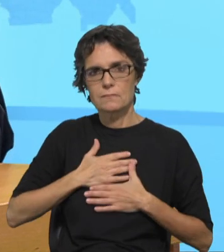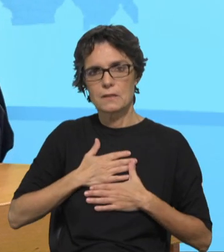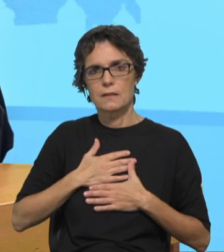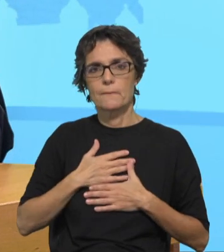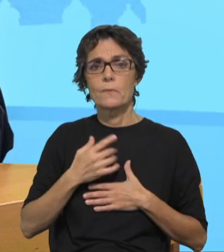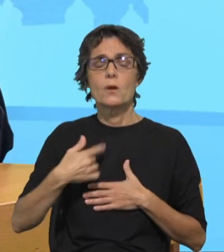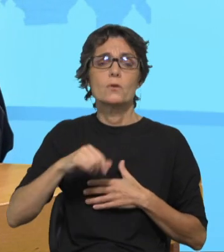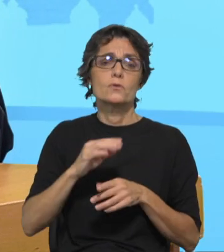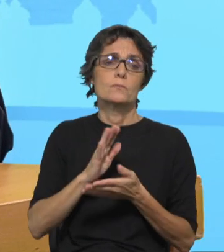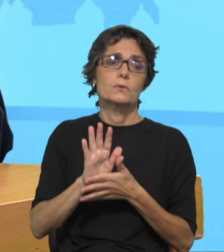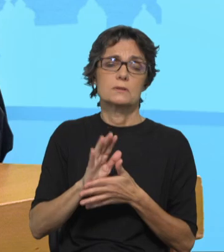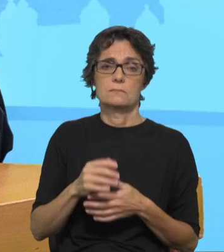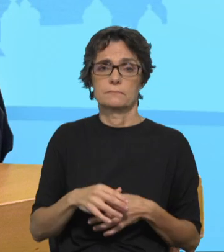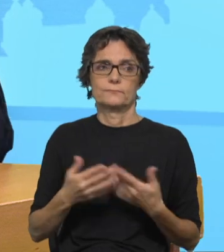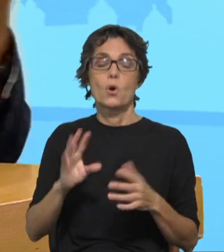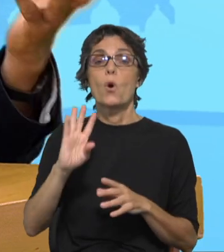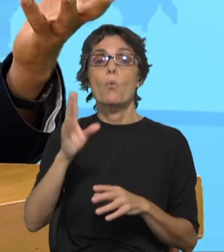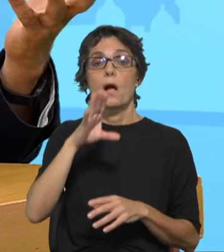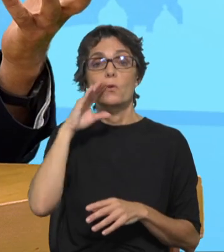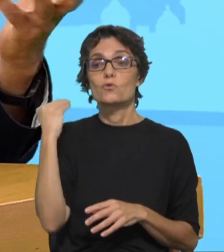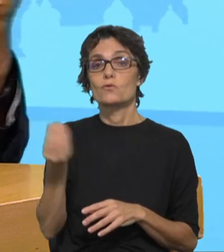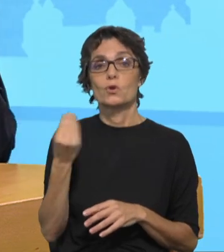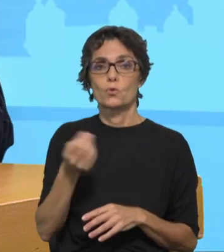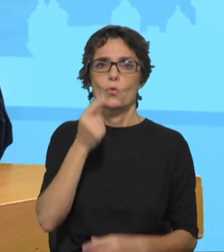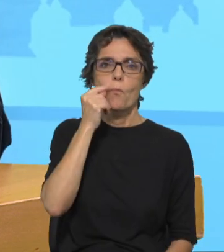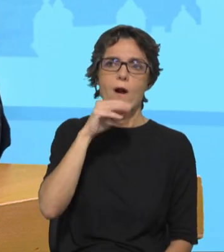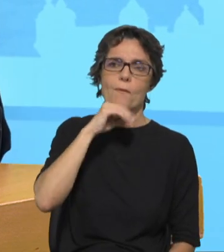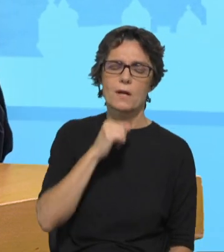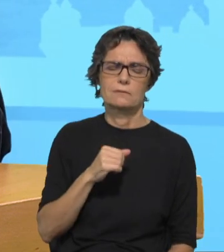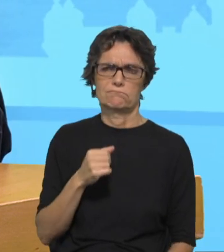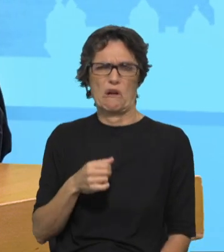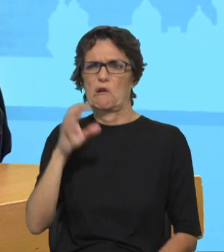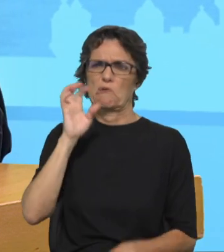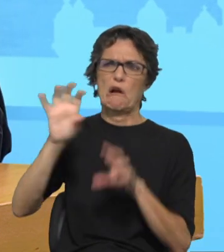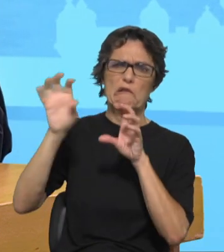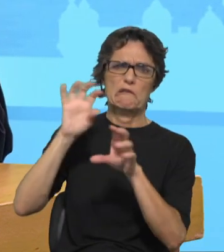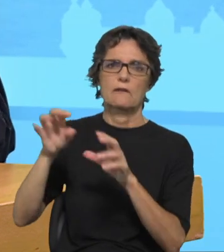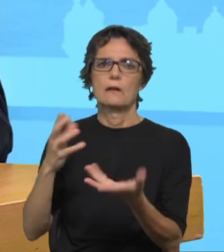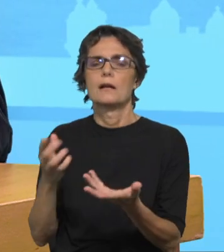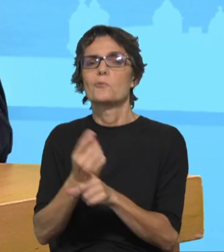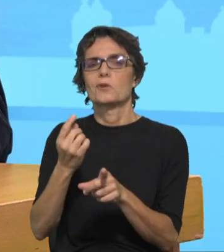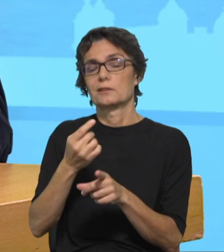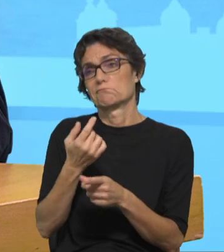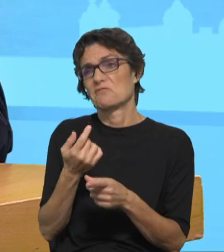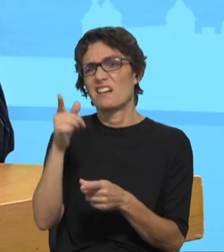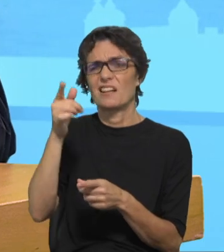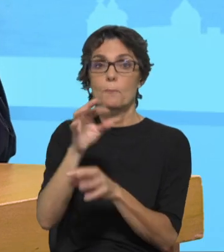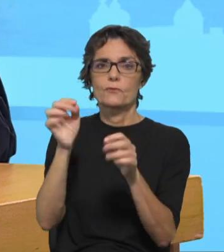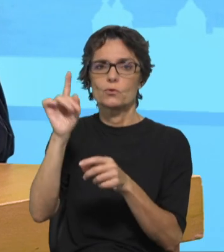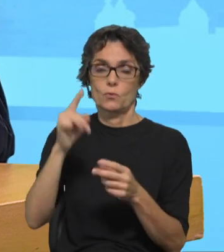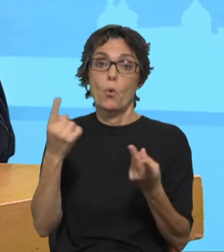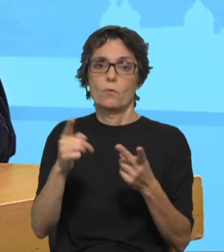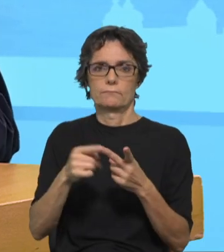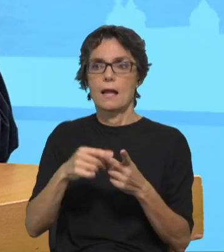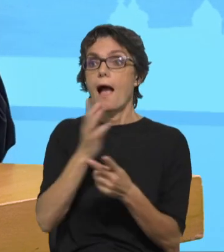Desiludimos-nos com os nossos pais na adolescência, descobrimos que eles não são perfeitos, desiludimos com os nossos amigos na